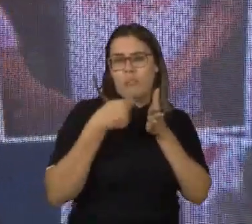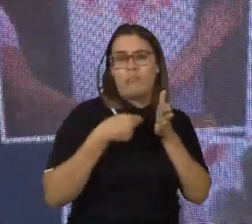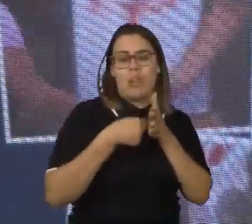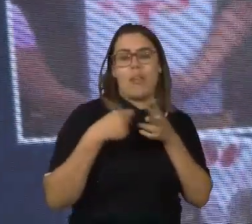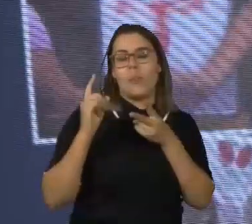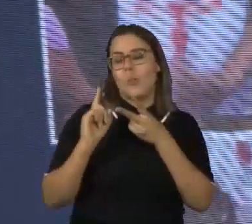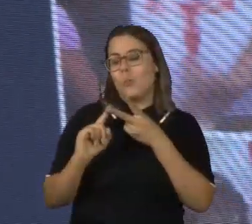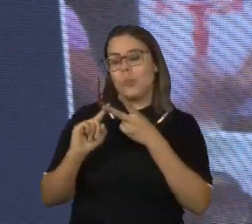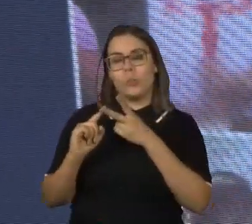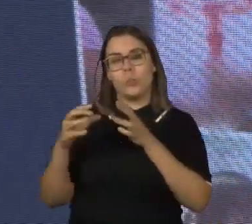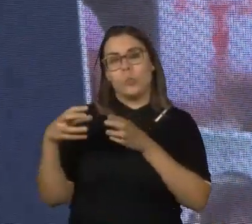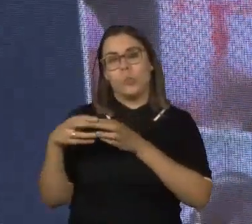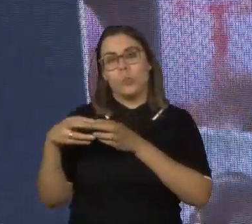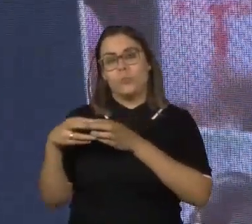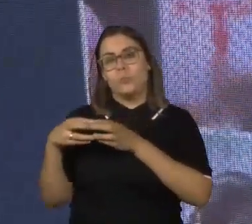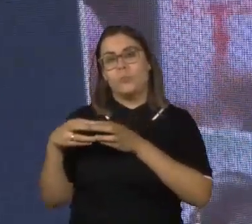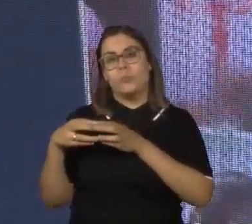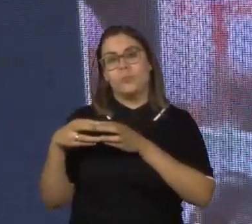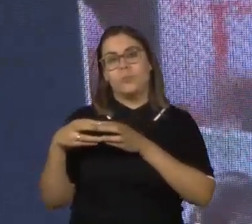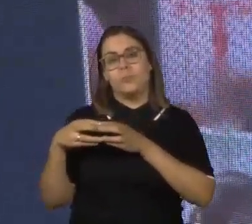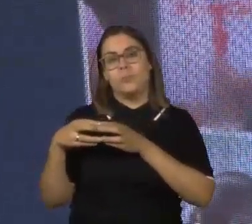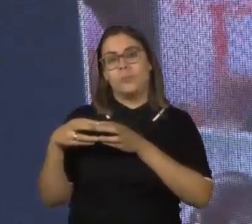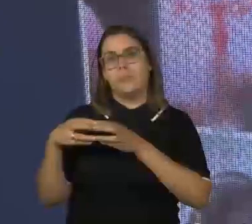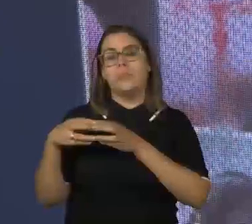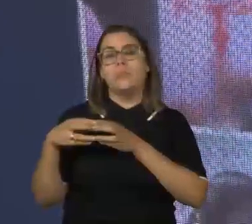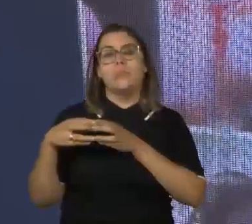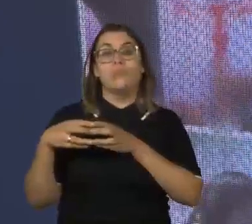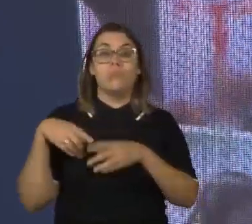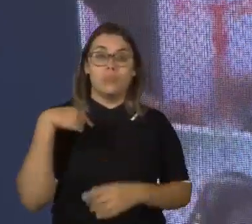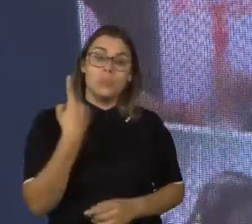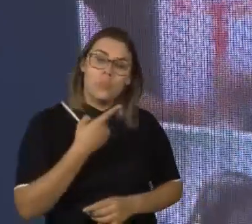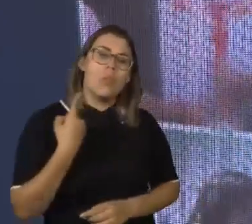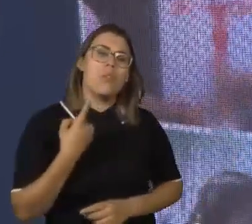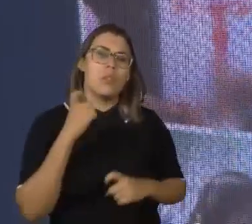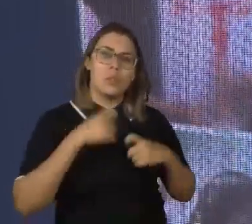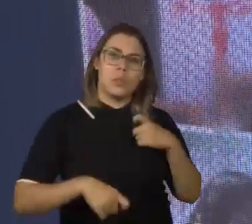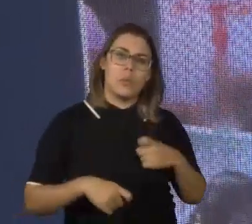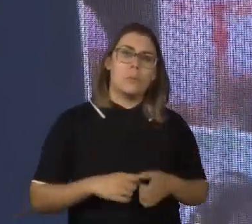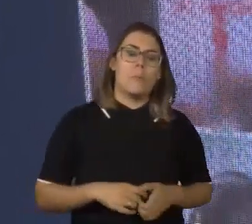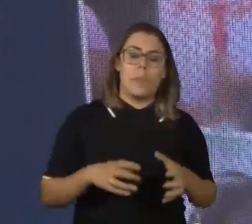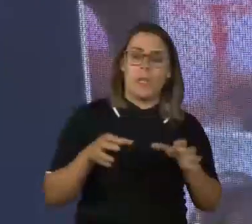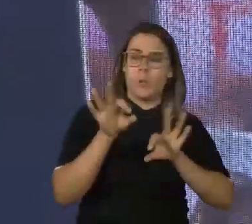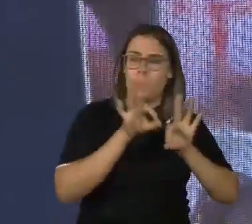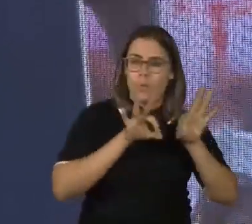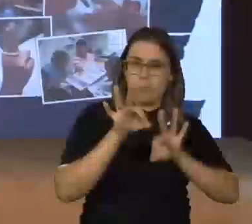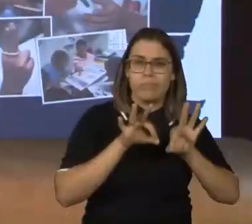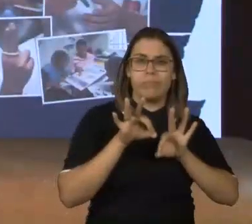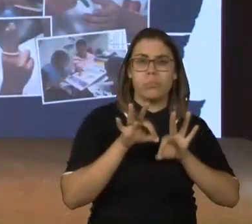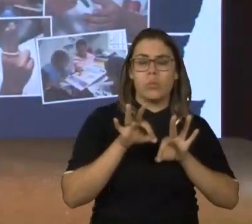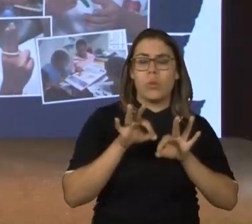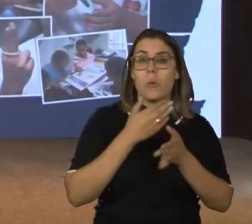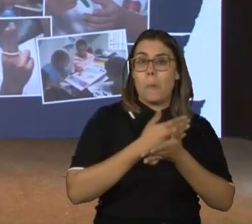outro era o grupo de terapêutico, onde a gente falava das relações afetivas sexuais. Esse projeto entrou como uma